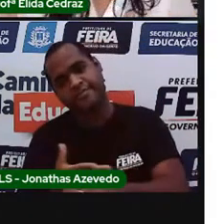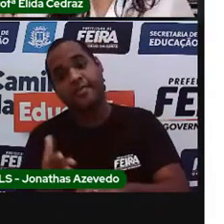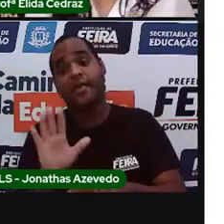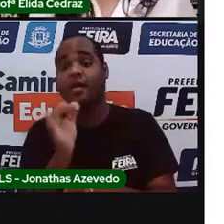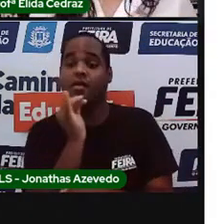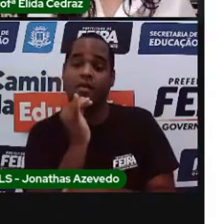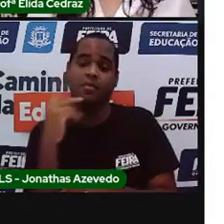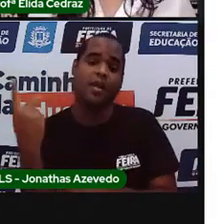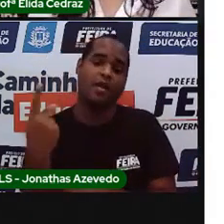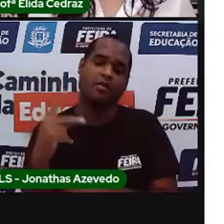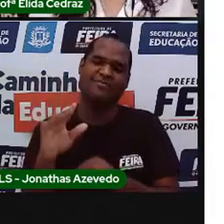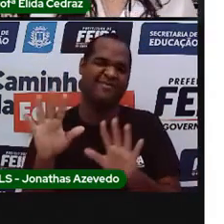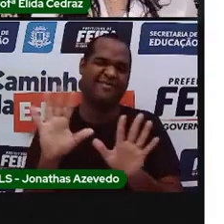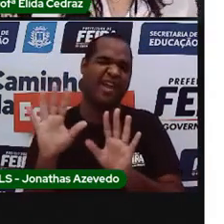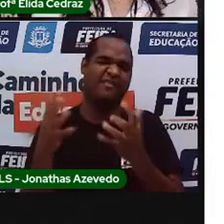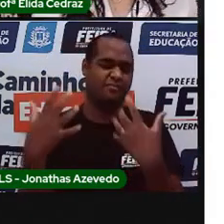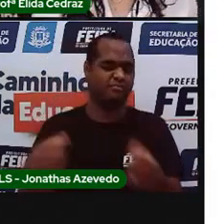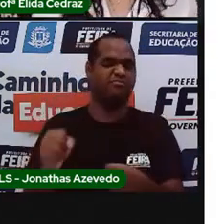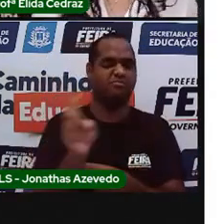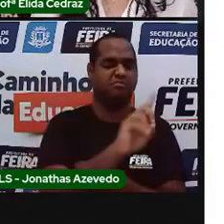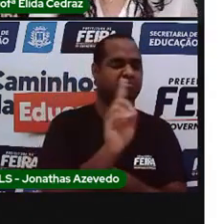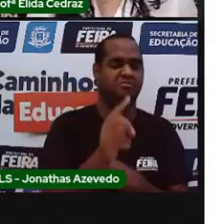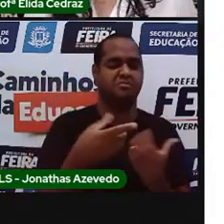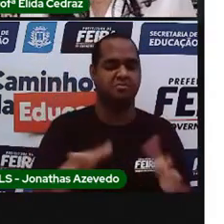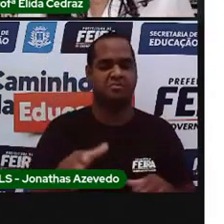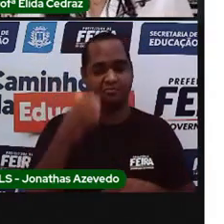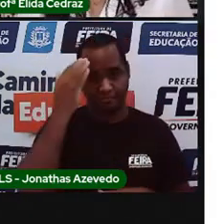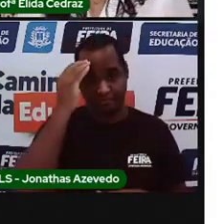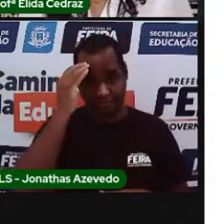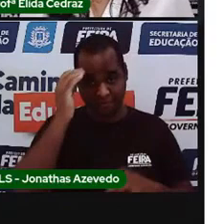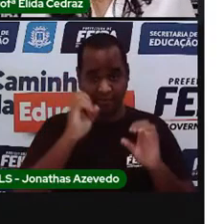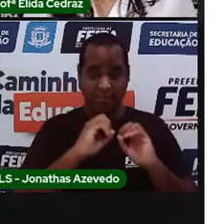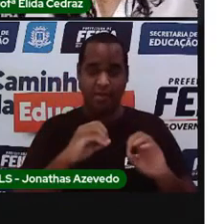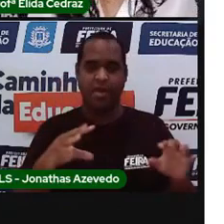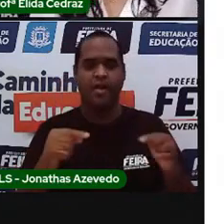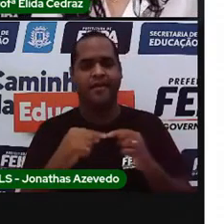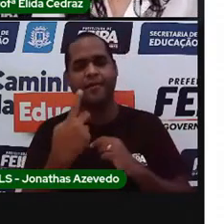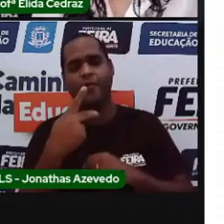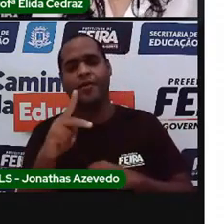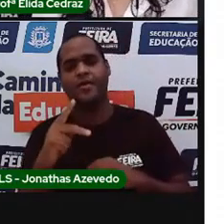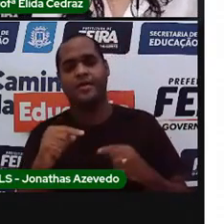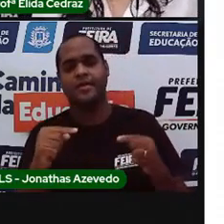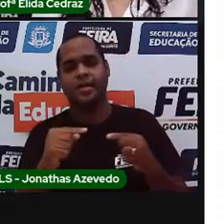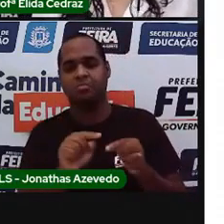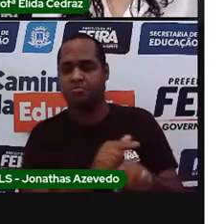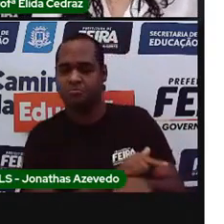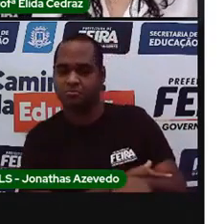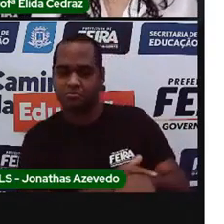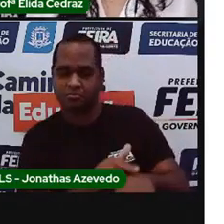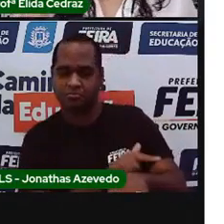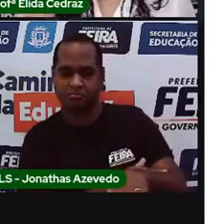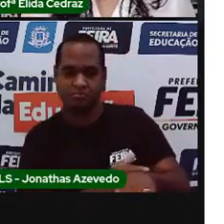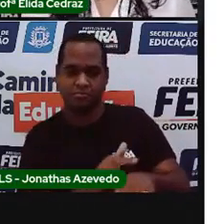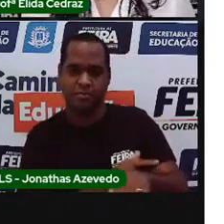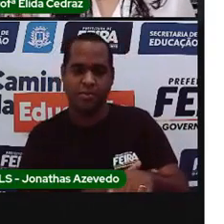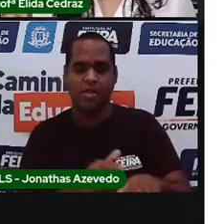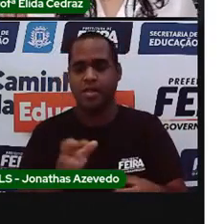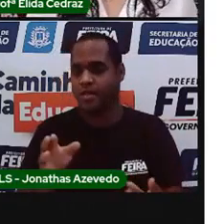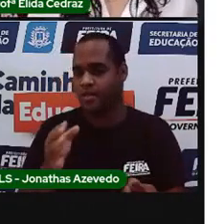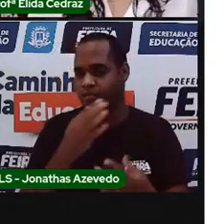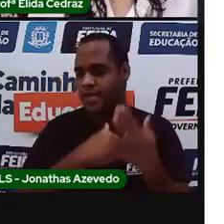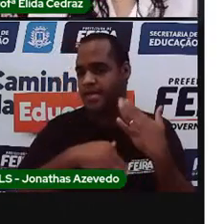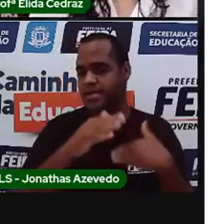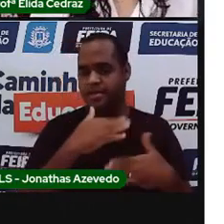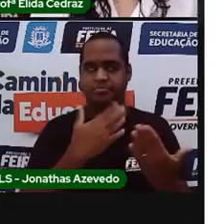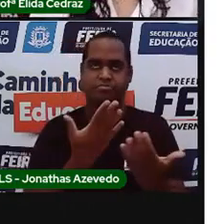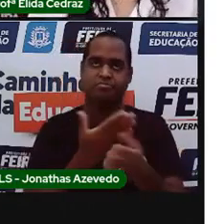não quiser, deixa de fazer. Entendeu? E um costume como comportamento. Tinha o